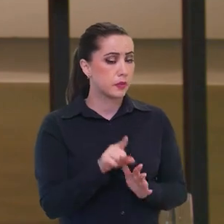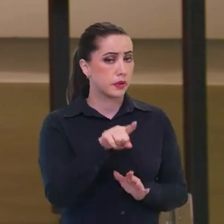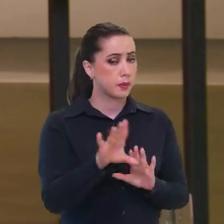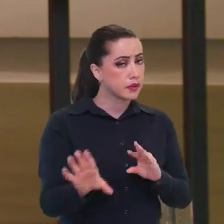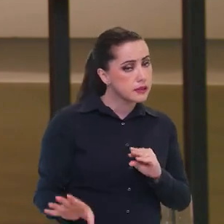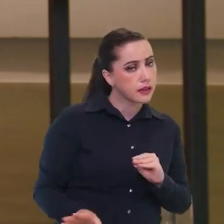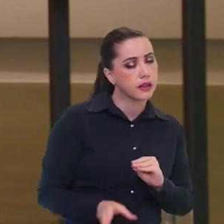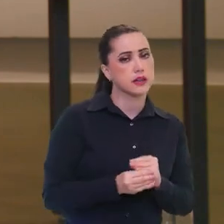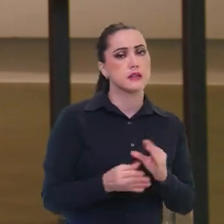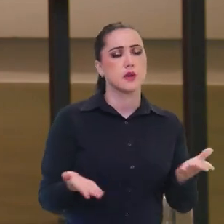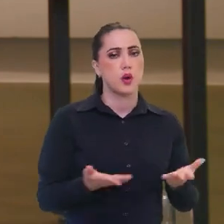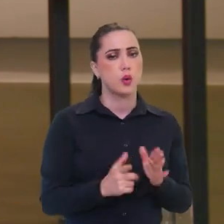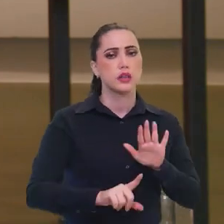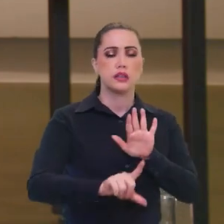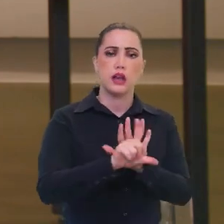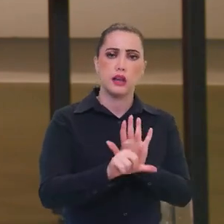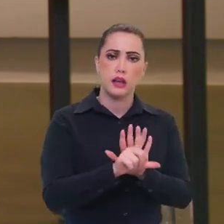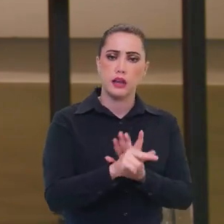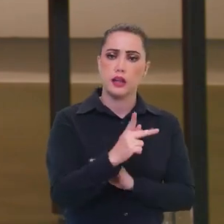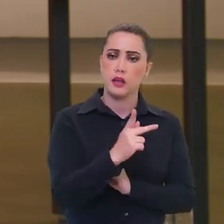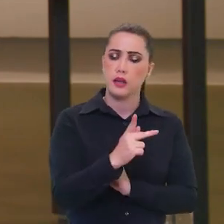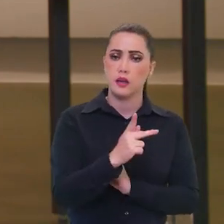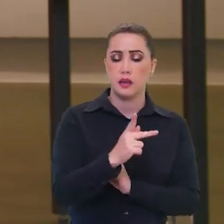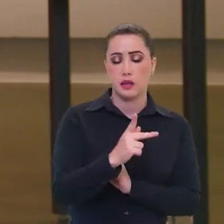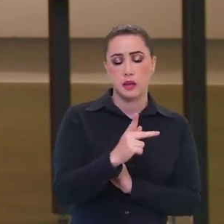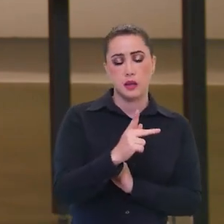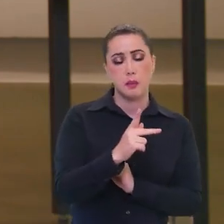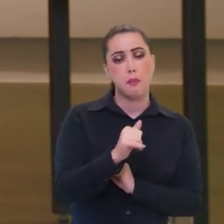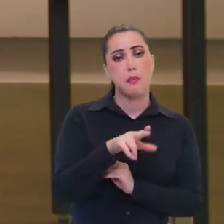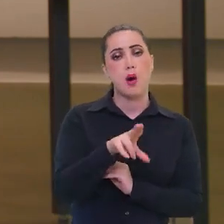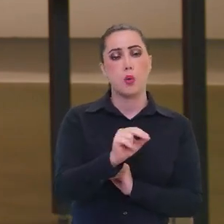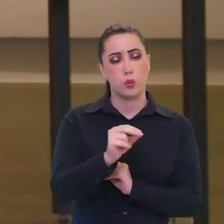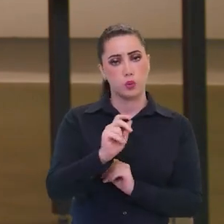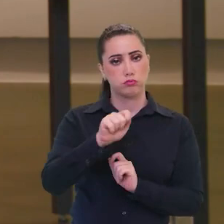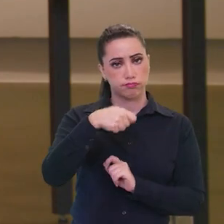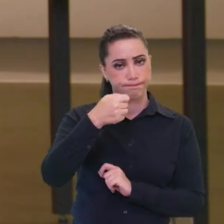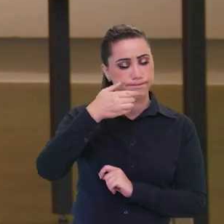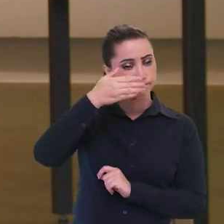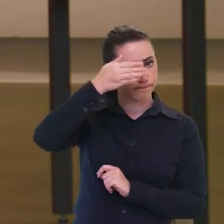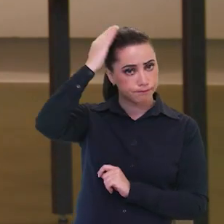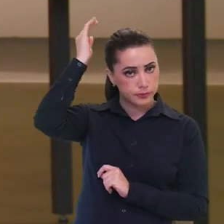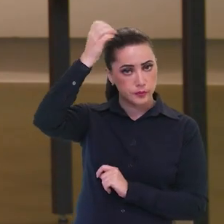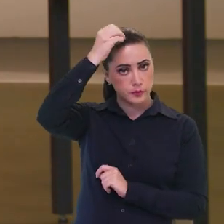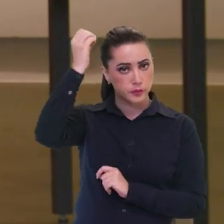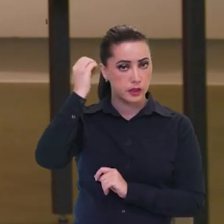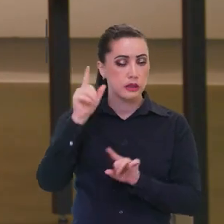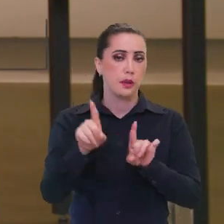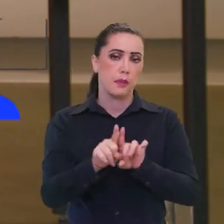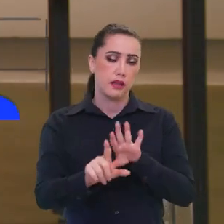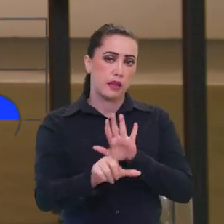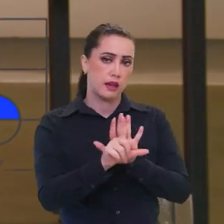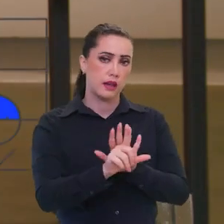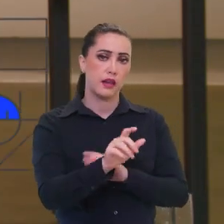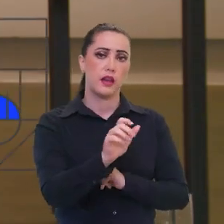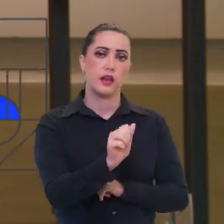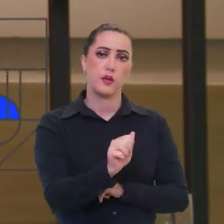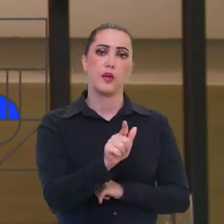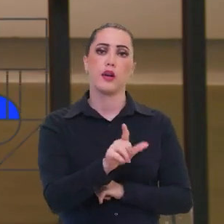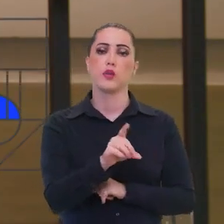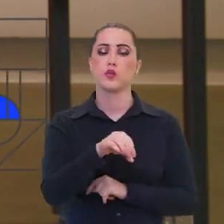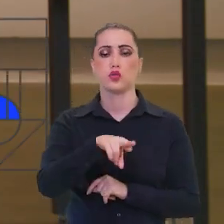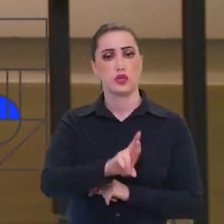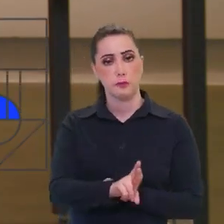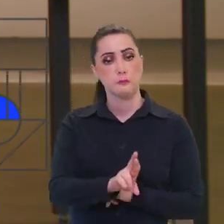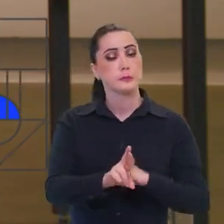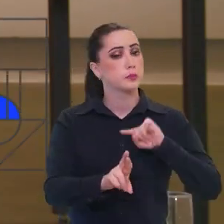mais esse acréscimo da lei Paulo Gustavo e da lei Aldir Blanc, que foram conquistas do setor durante a pandemia. Então as pessoas dizem,